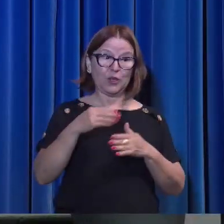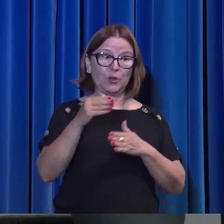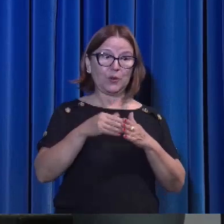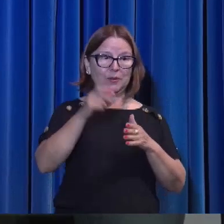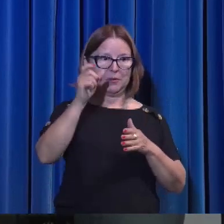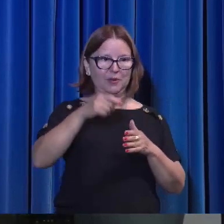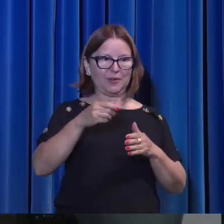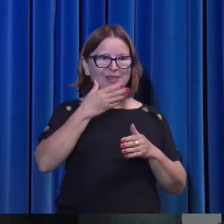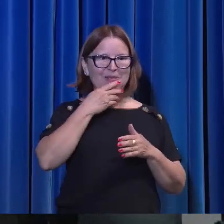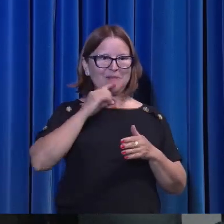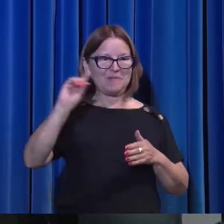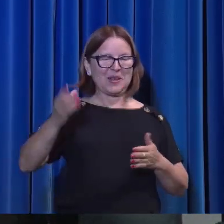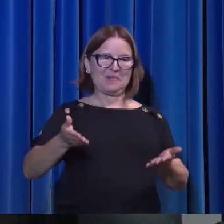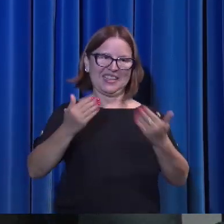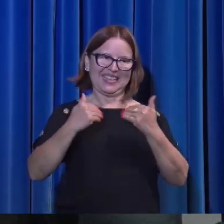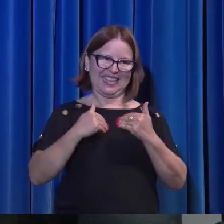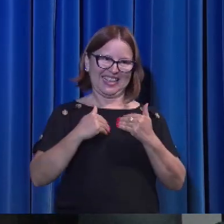dá,